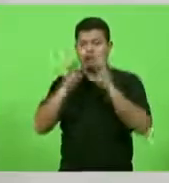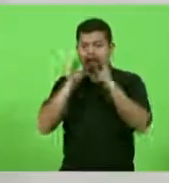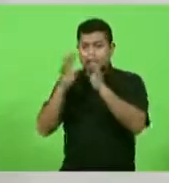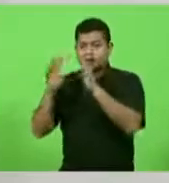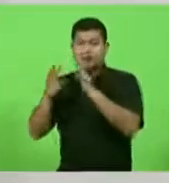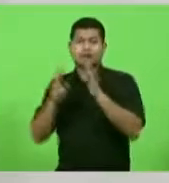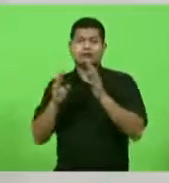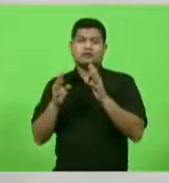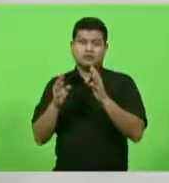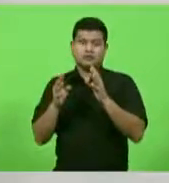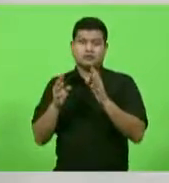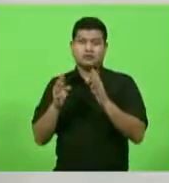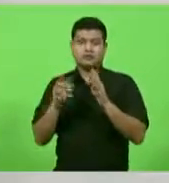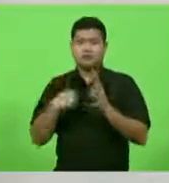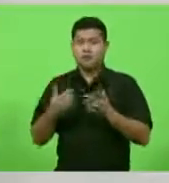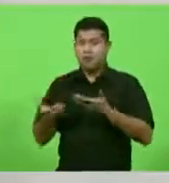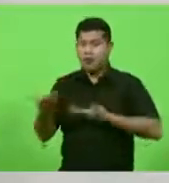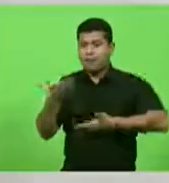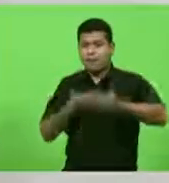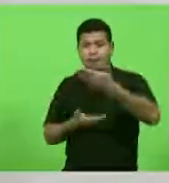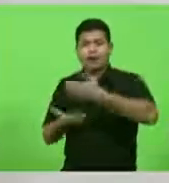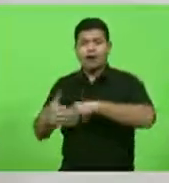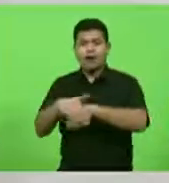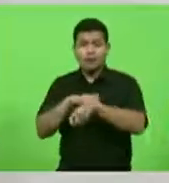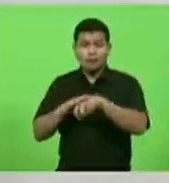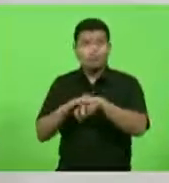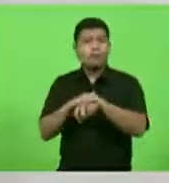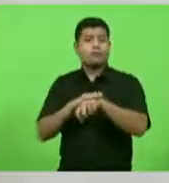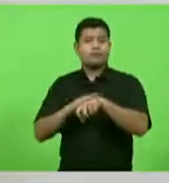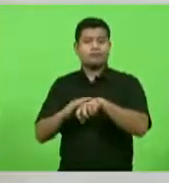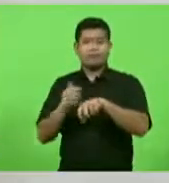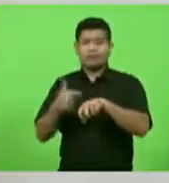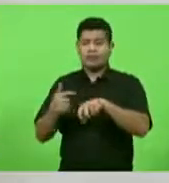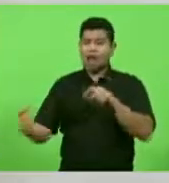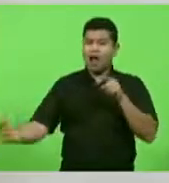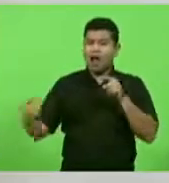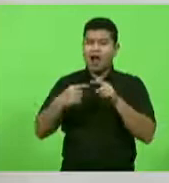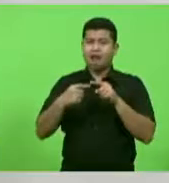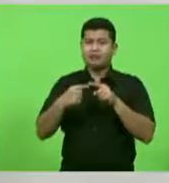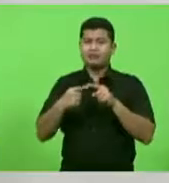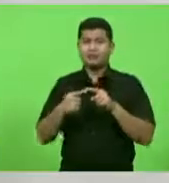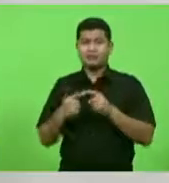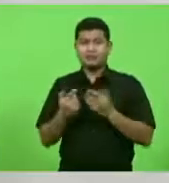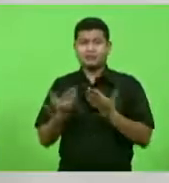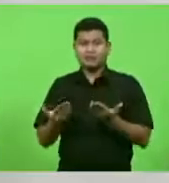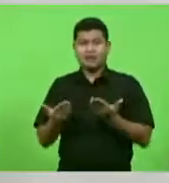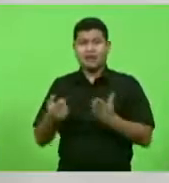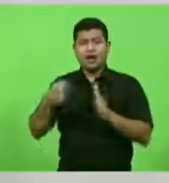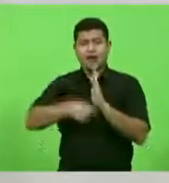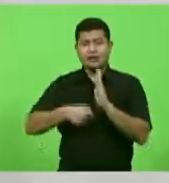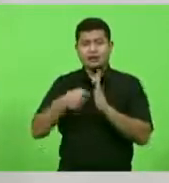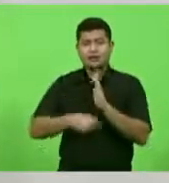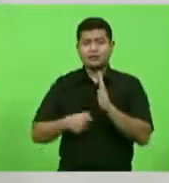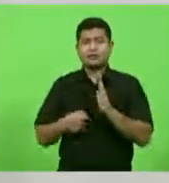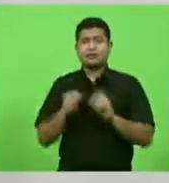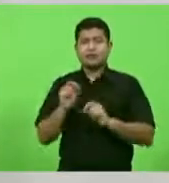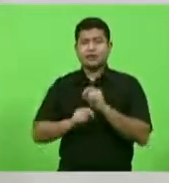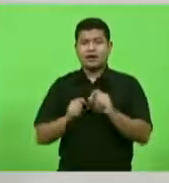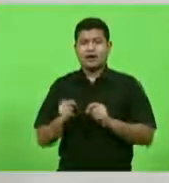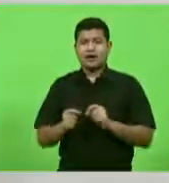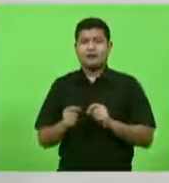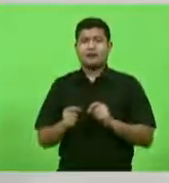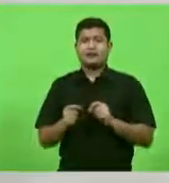forma de encontro o caminho mais adequado para enfrentarmos os conflitos, as